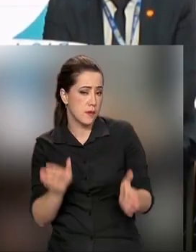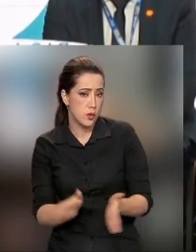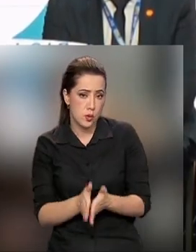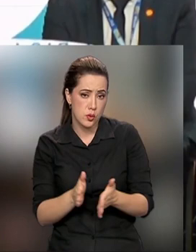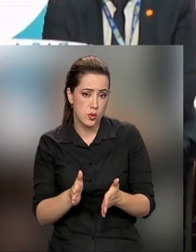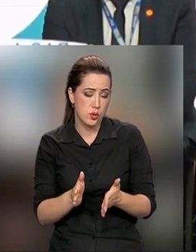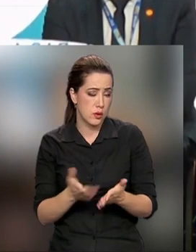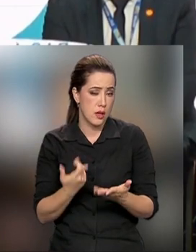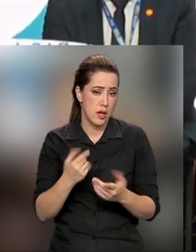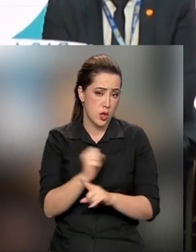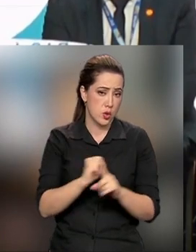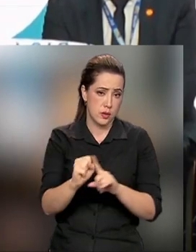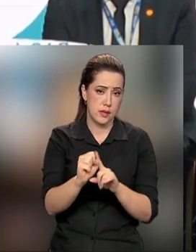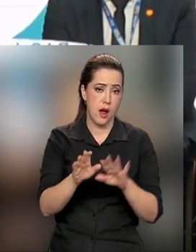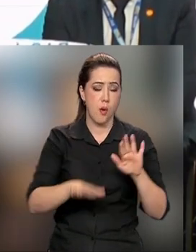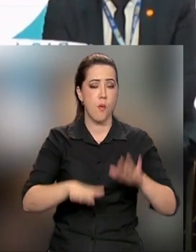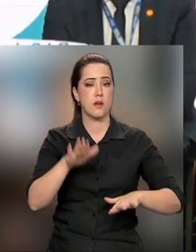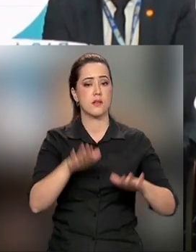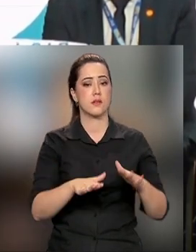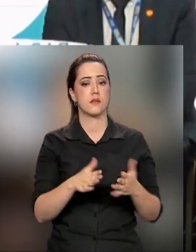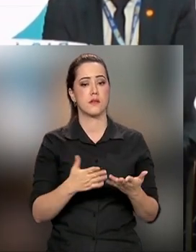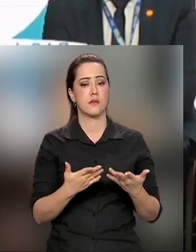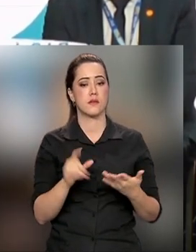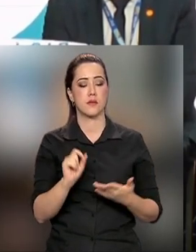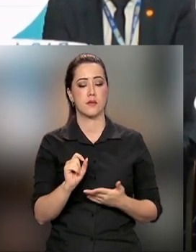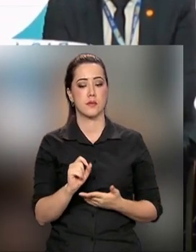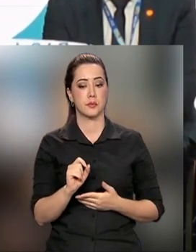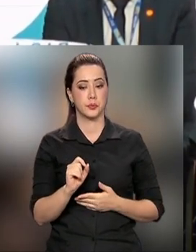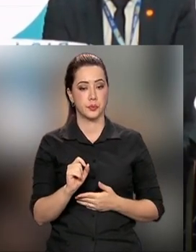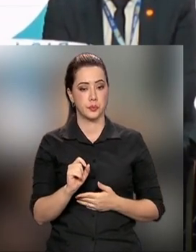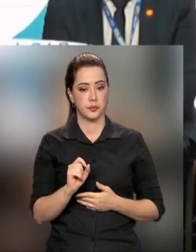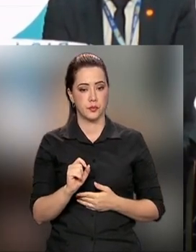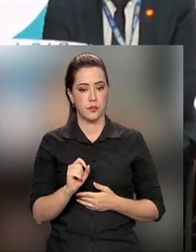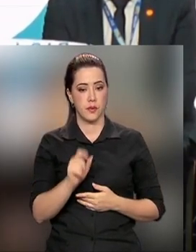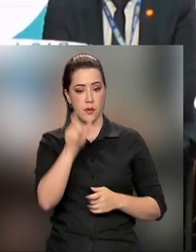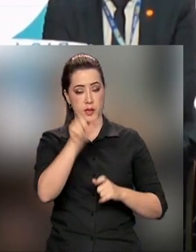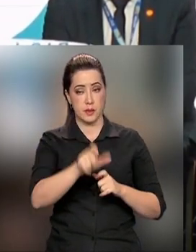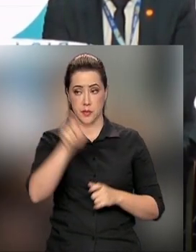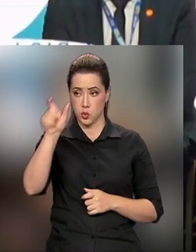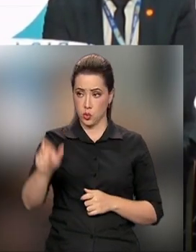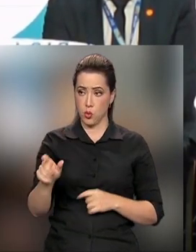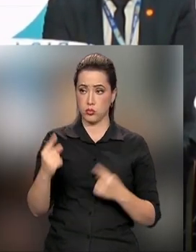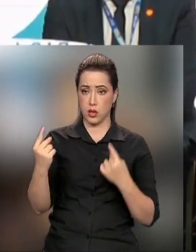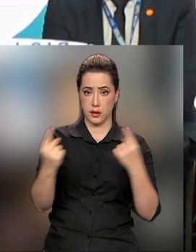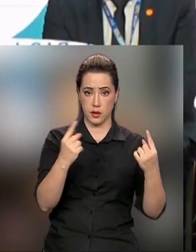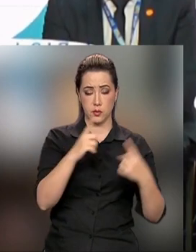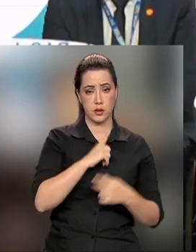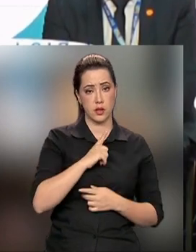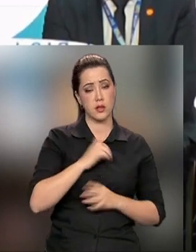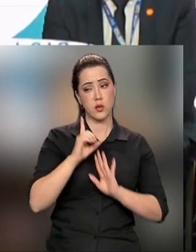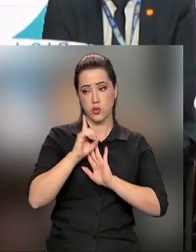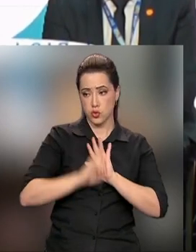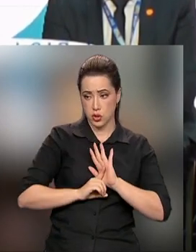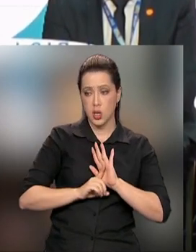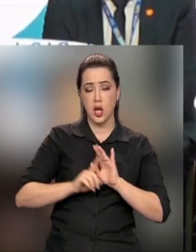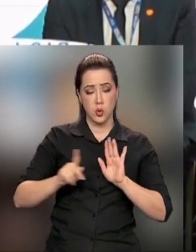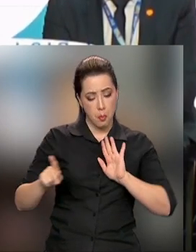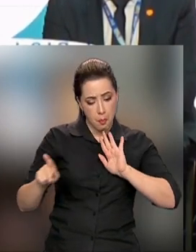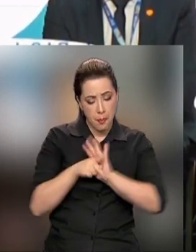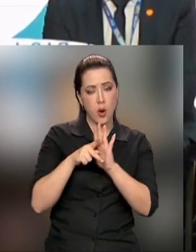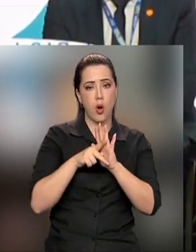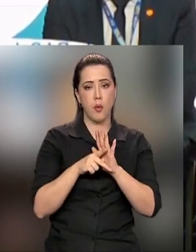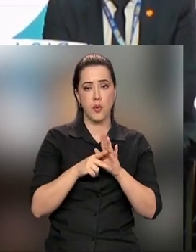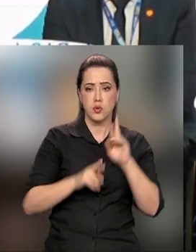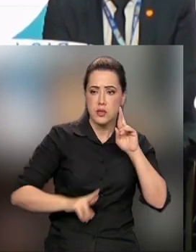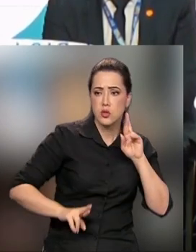seja ela em relação ao que as pessoas são e que têm todo o direito de serem e de